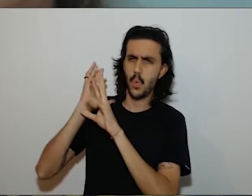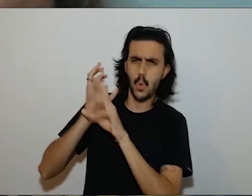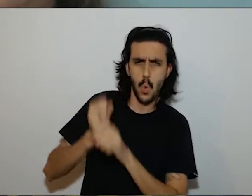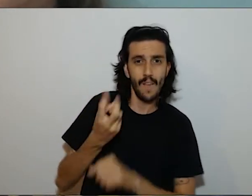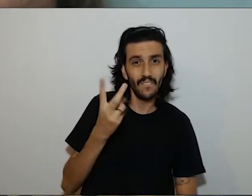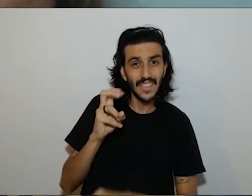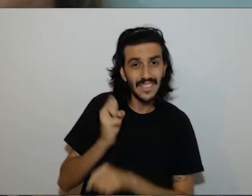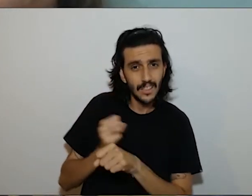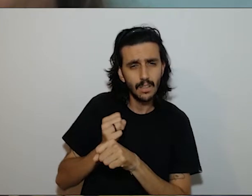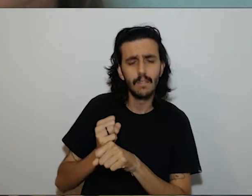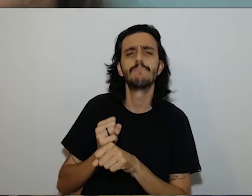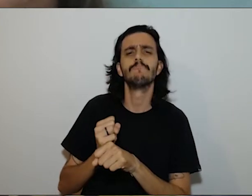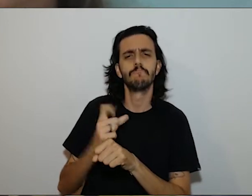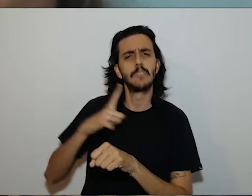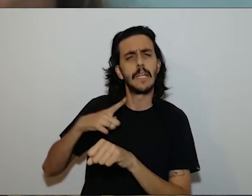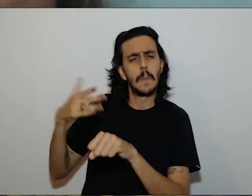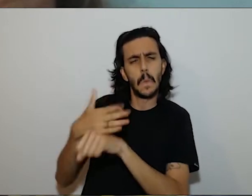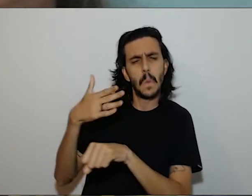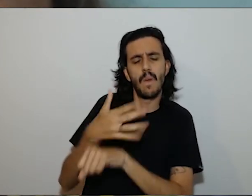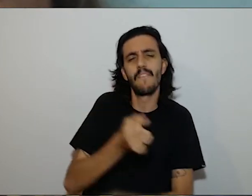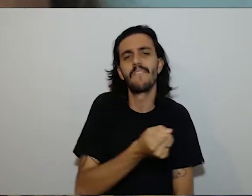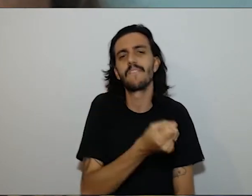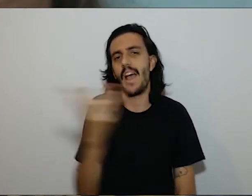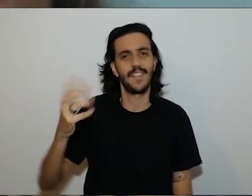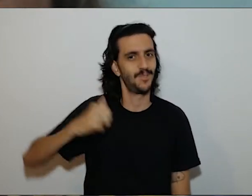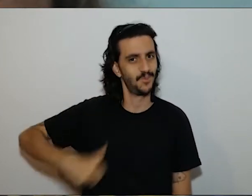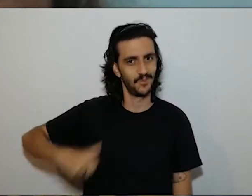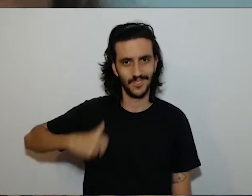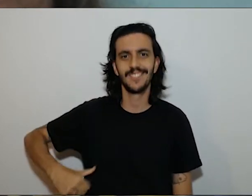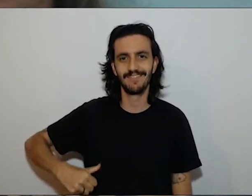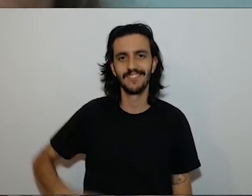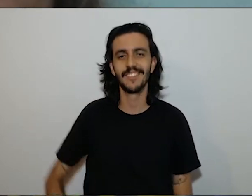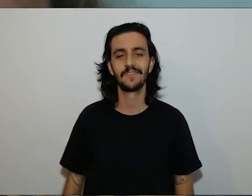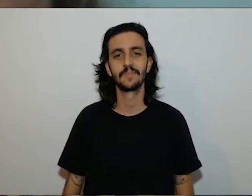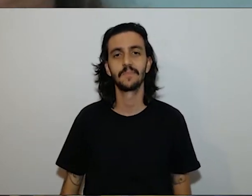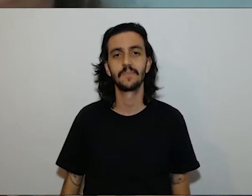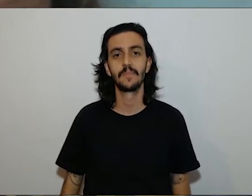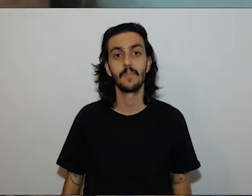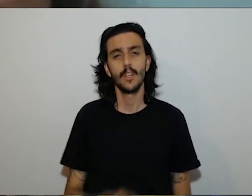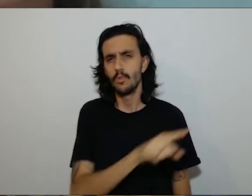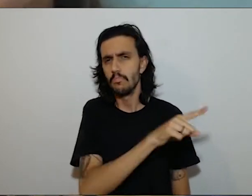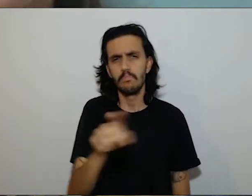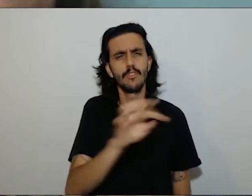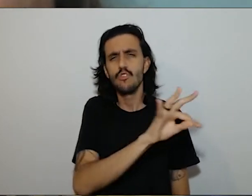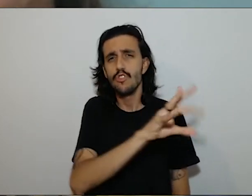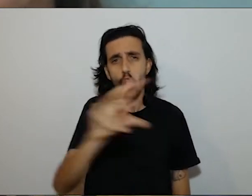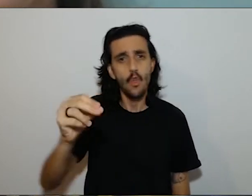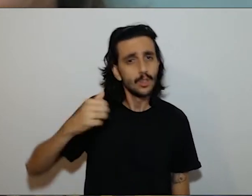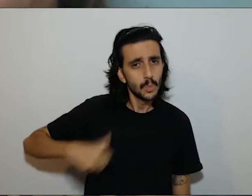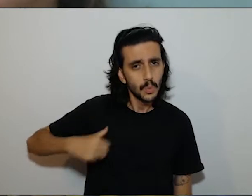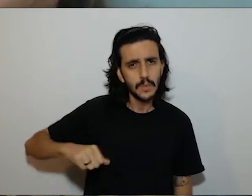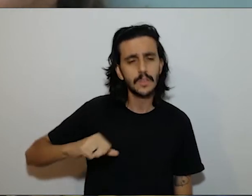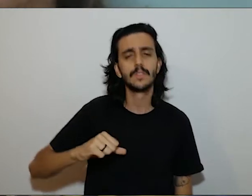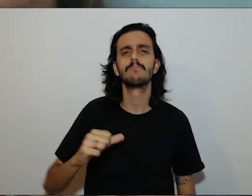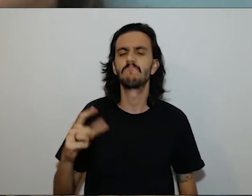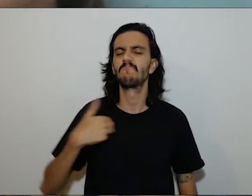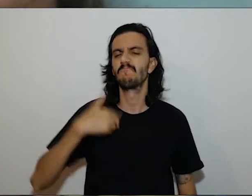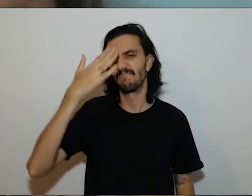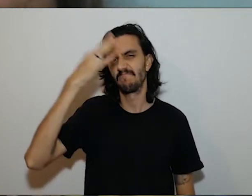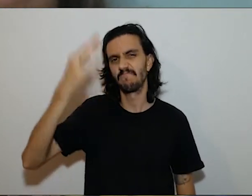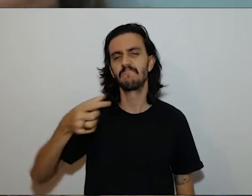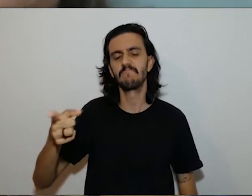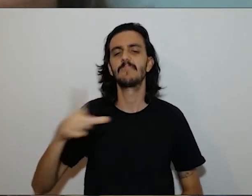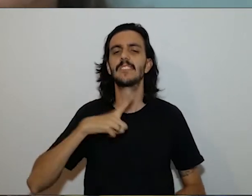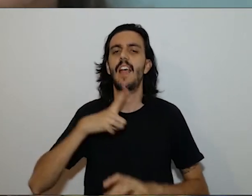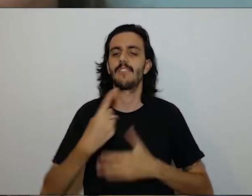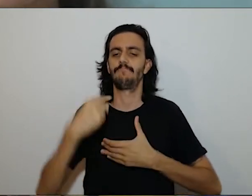de núcleo para o acesso né então todos eles estão levando para a vida profissional e eu sinto que